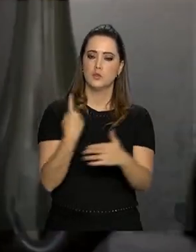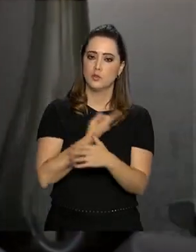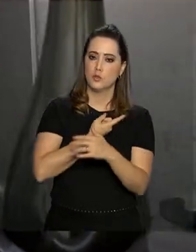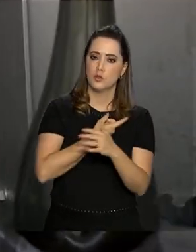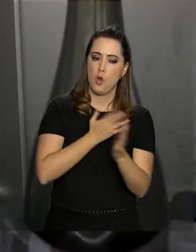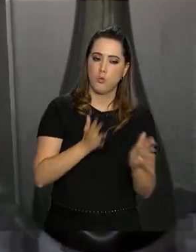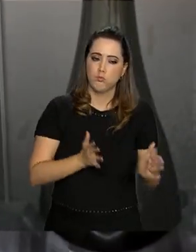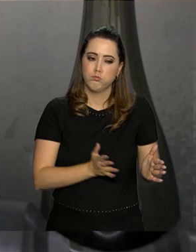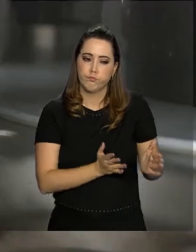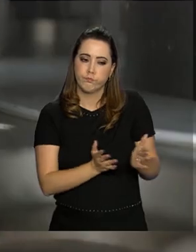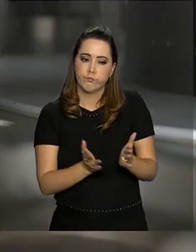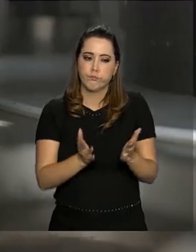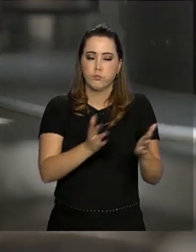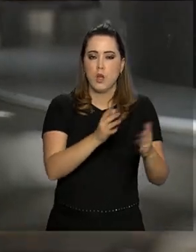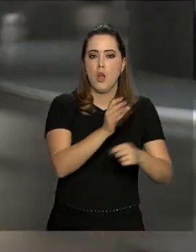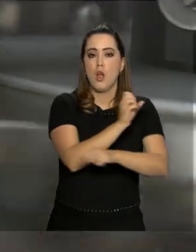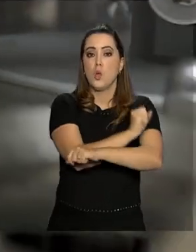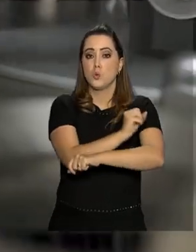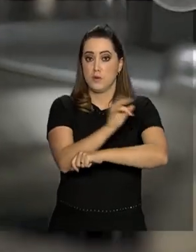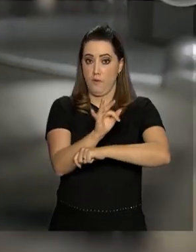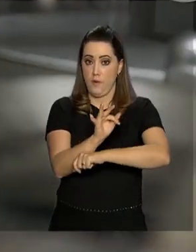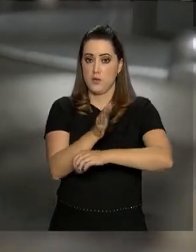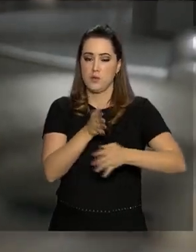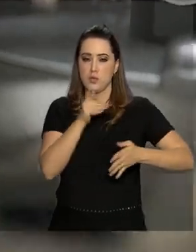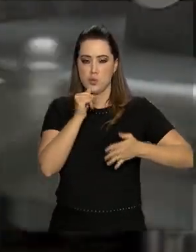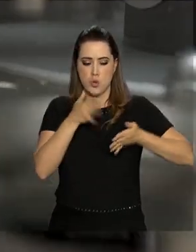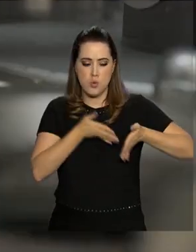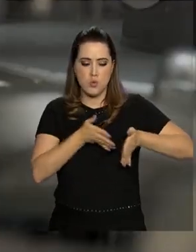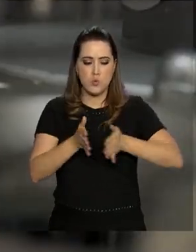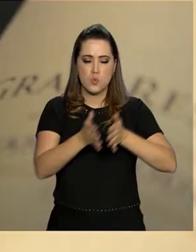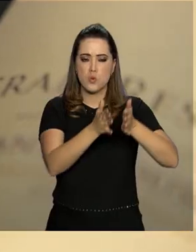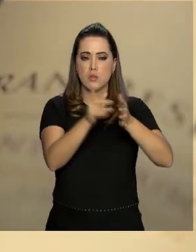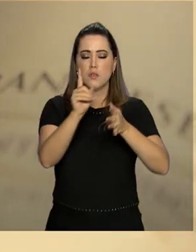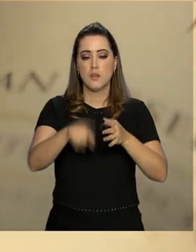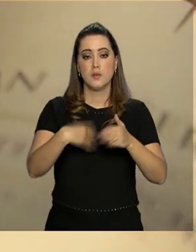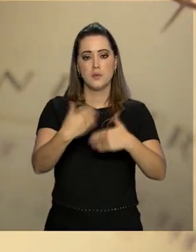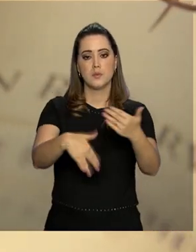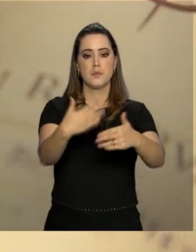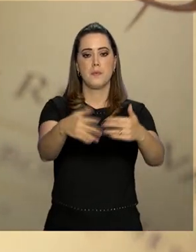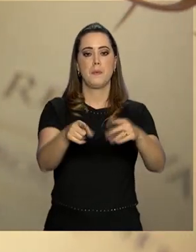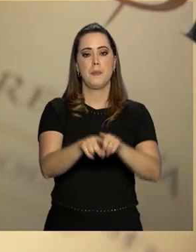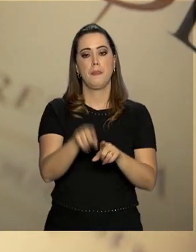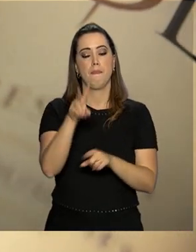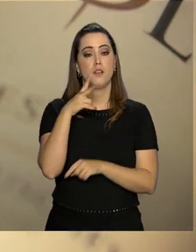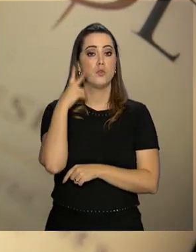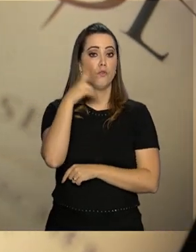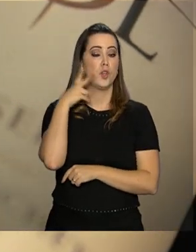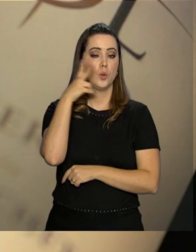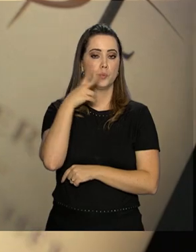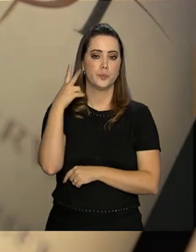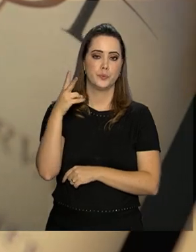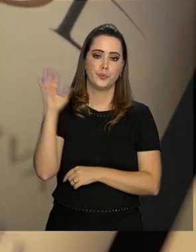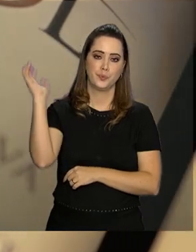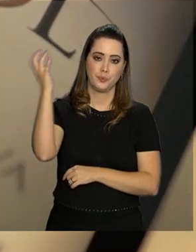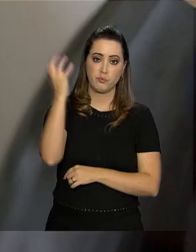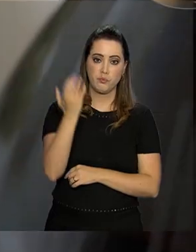Vale do São Francisco se deve, em grande parte, ao desenvolvimento da vitivinicultura tropical.